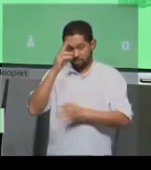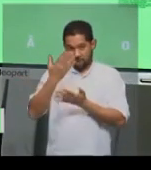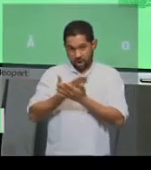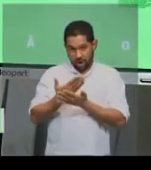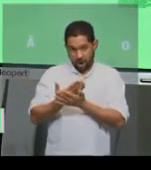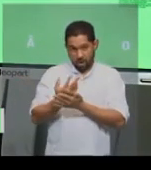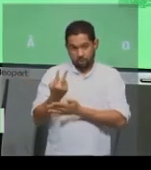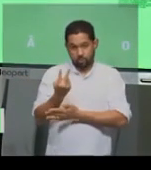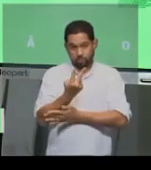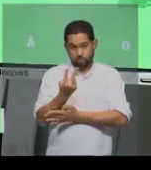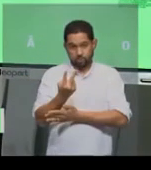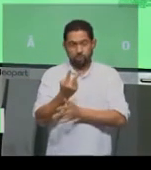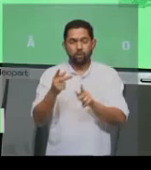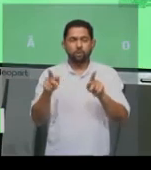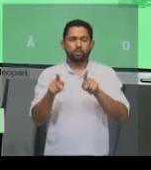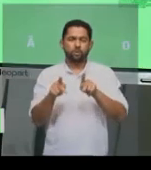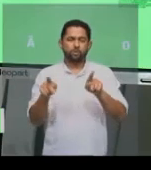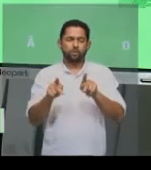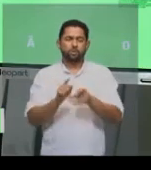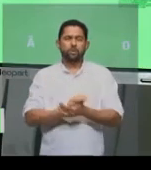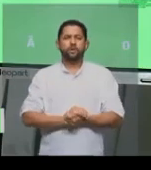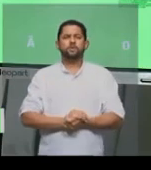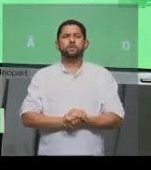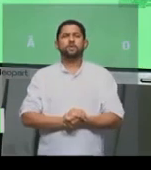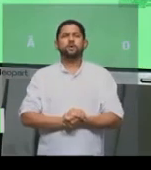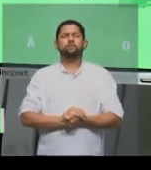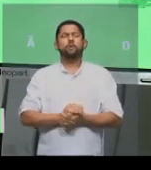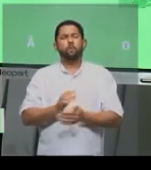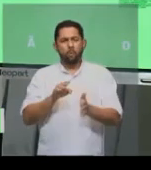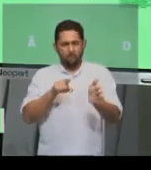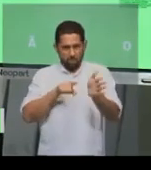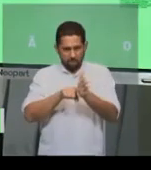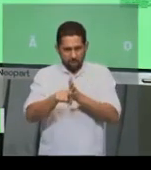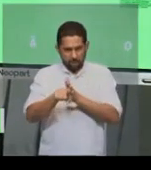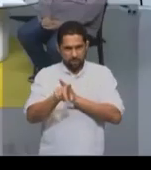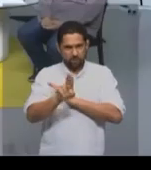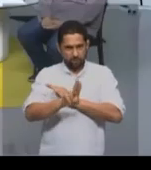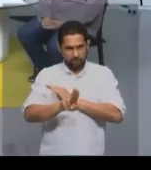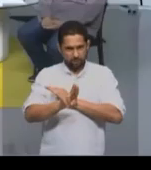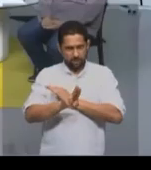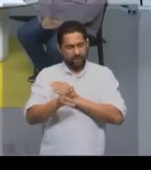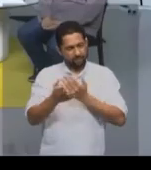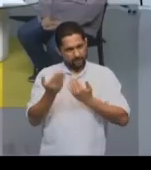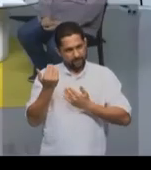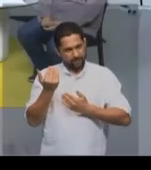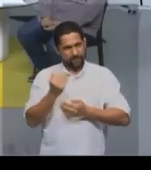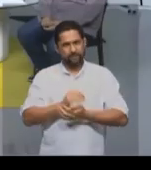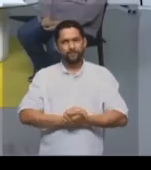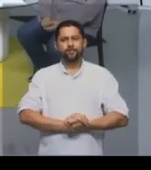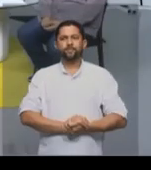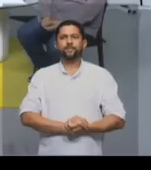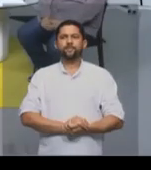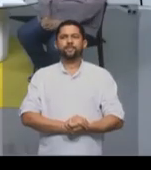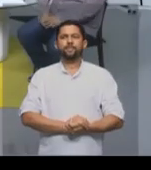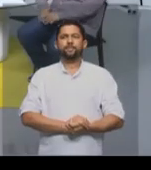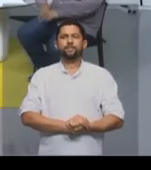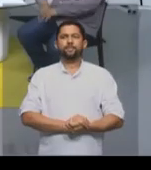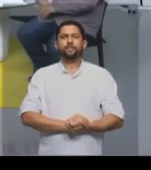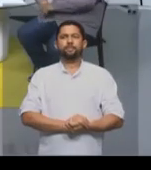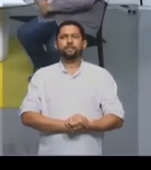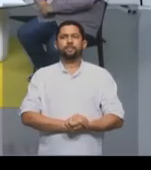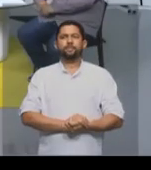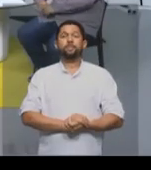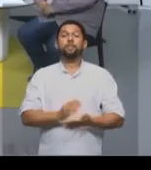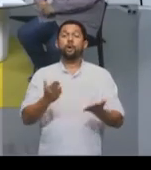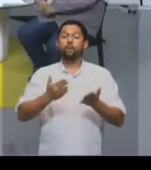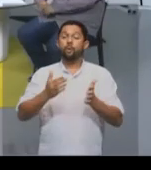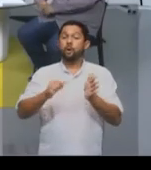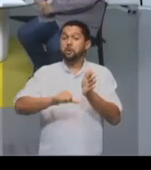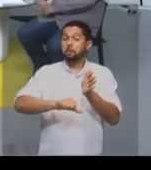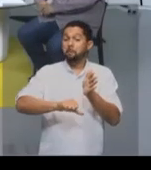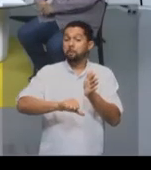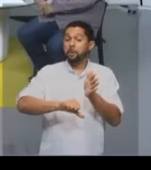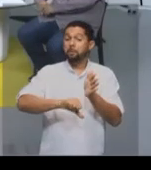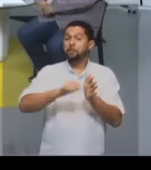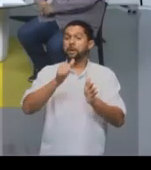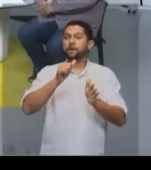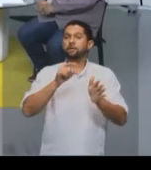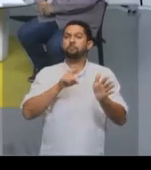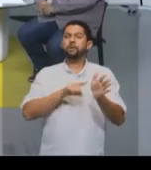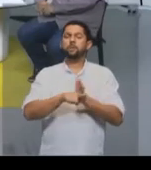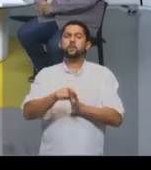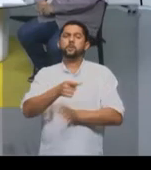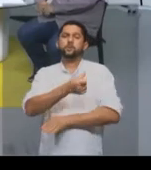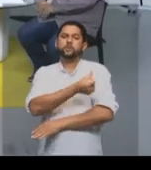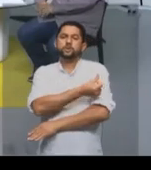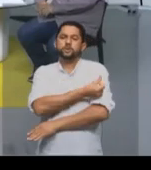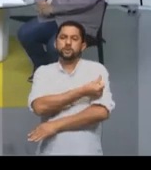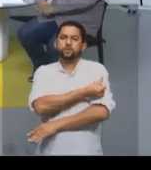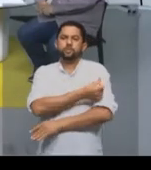do professor Lucas, vamos começar com as nossas perguntas. Vamos lá? E a nossa primeira pergunta de hoje é uma dúvida do sexto